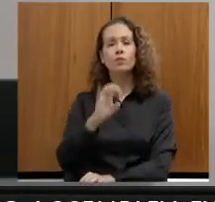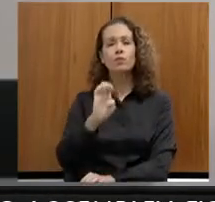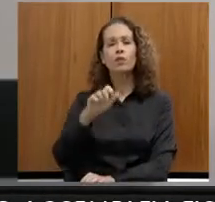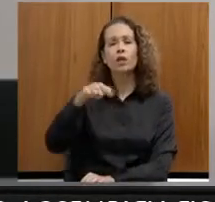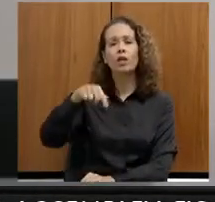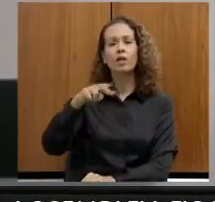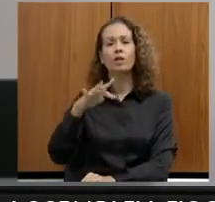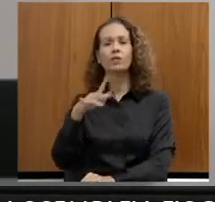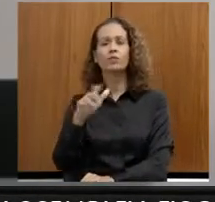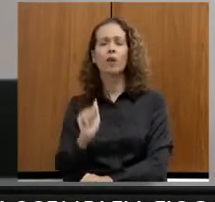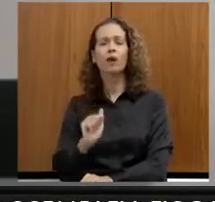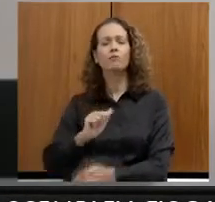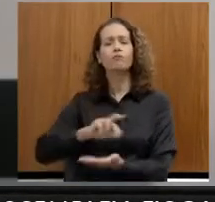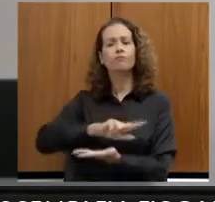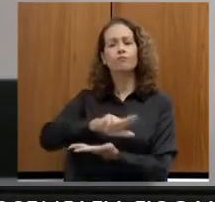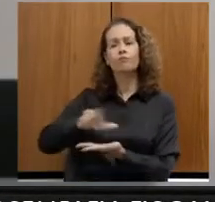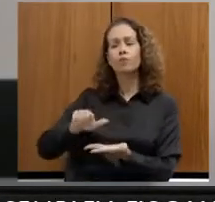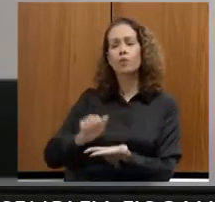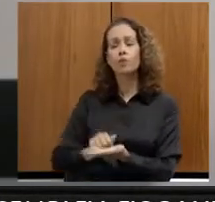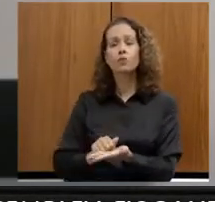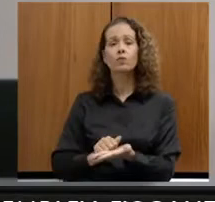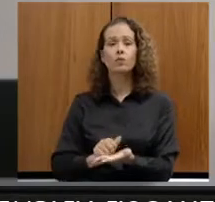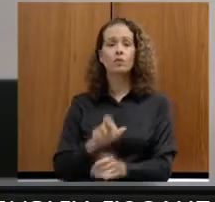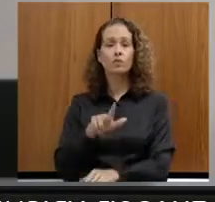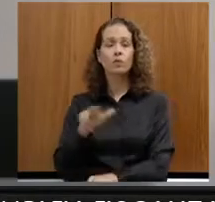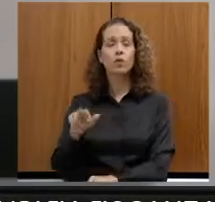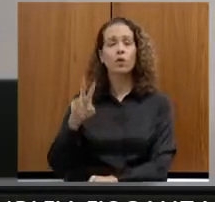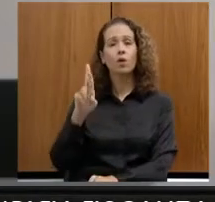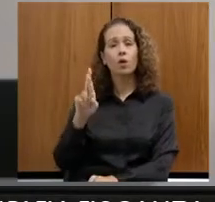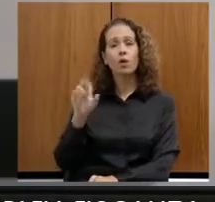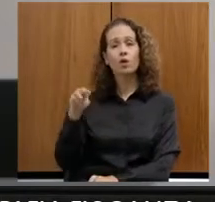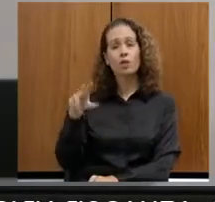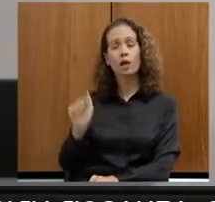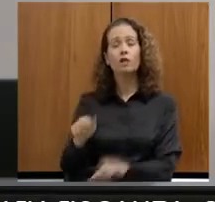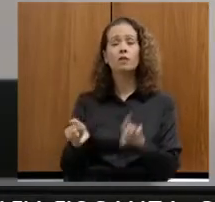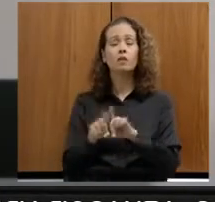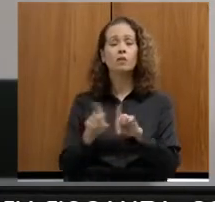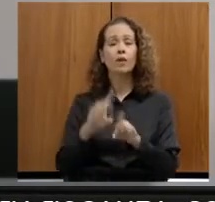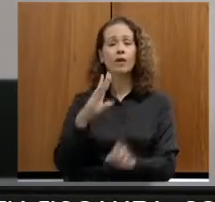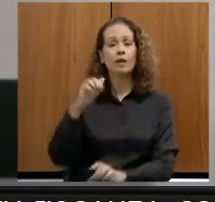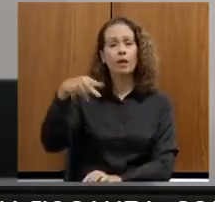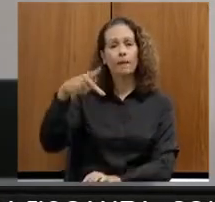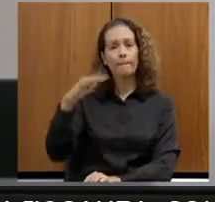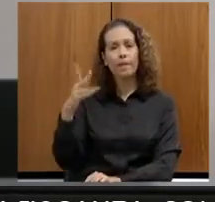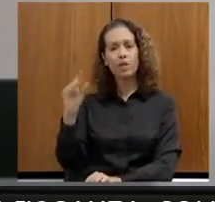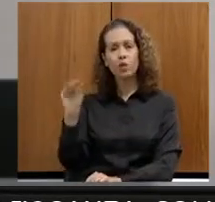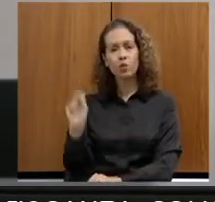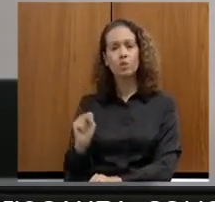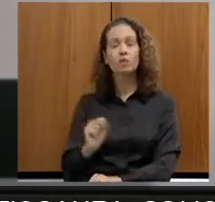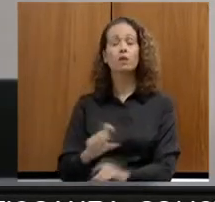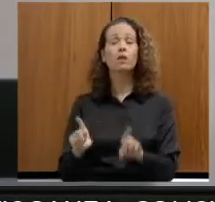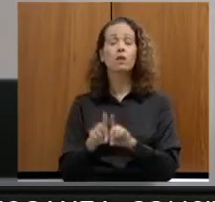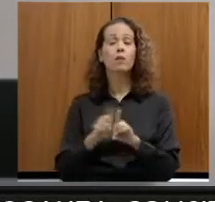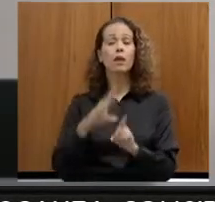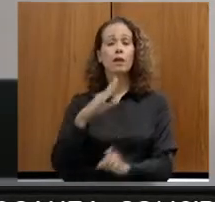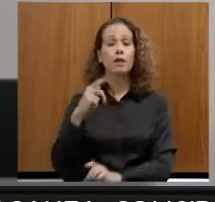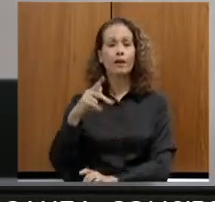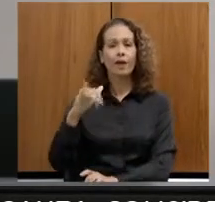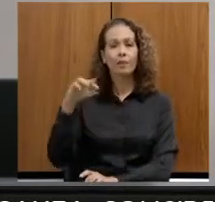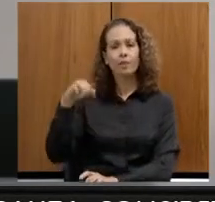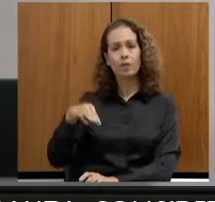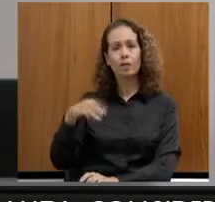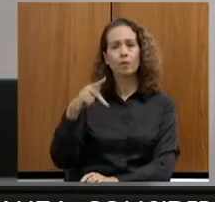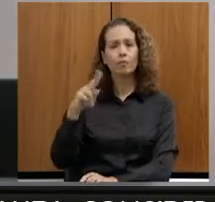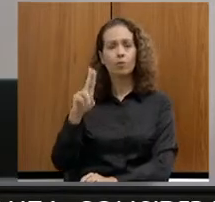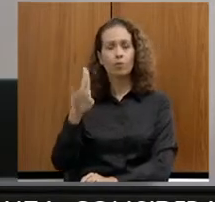Comunidade Quilombola Olhão dos Rosários, Comunidade Quilombola Campinhos, Comunidade Quilombola Capim Puba, Comunidade